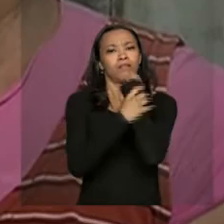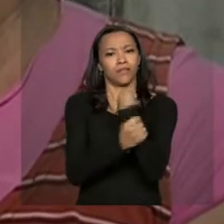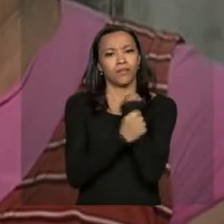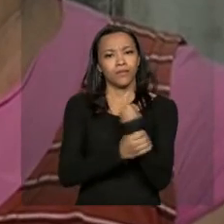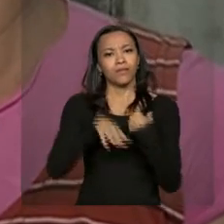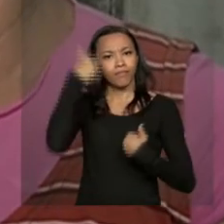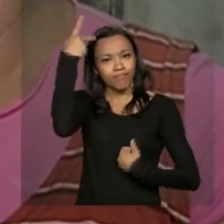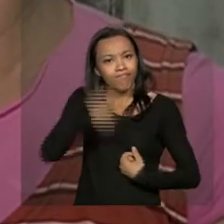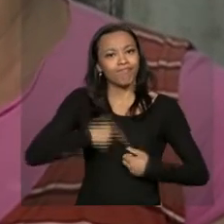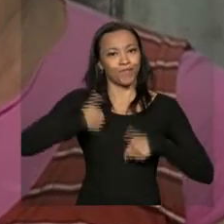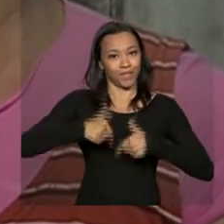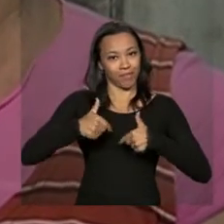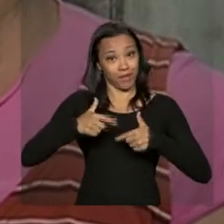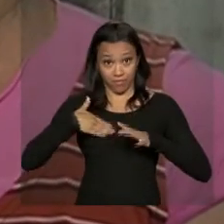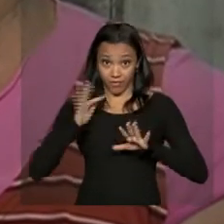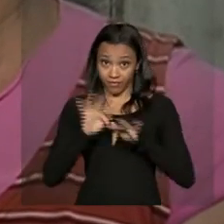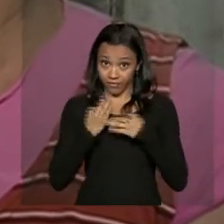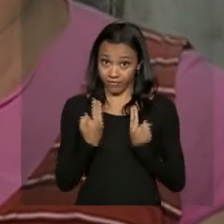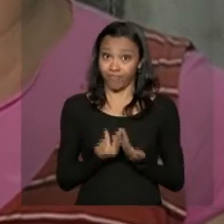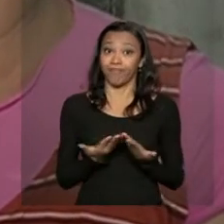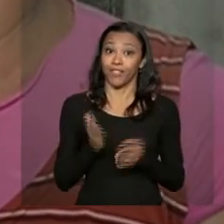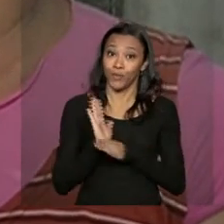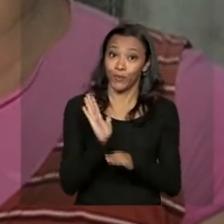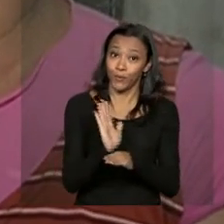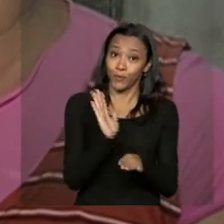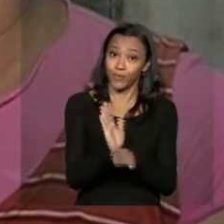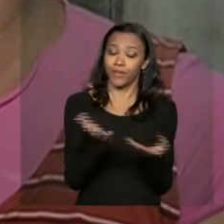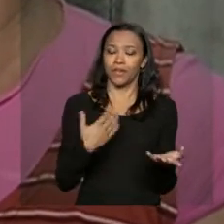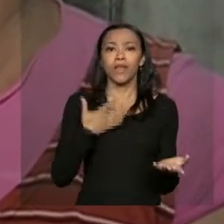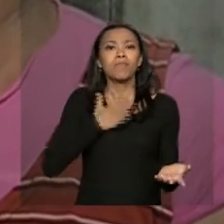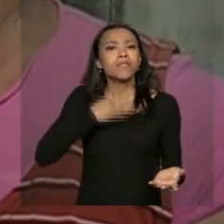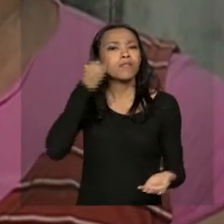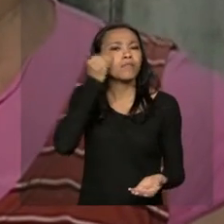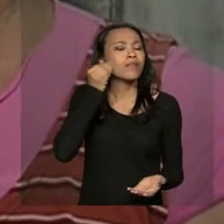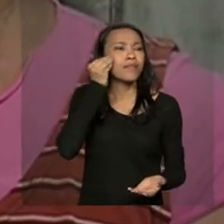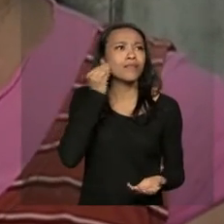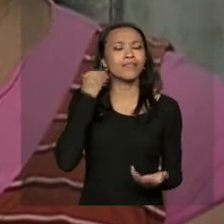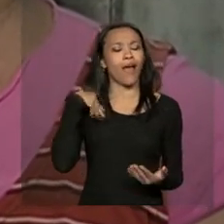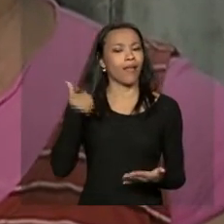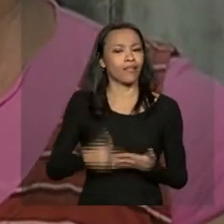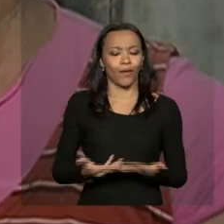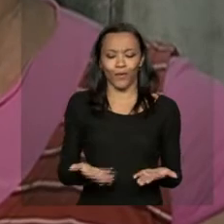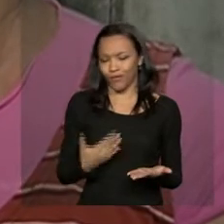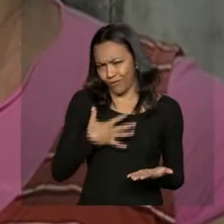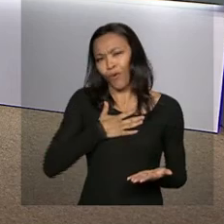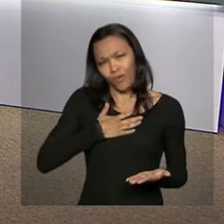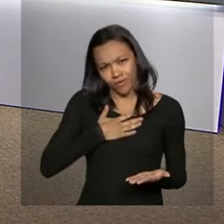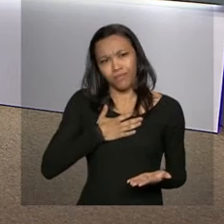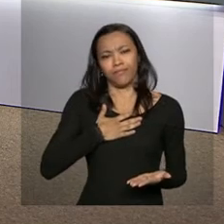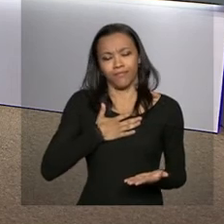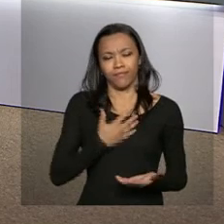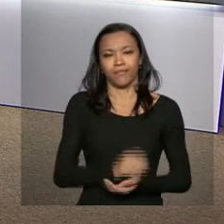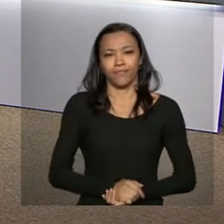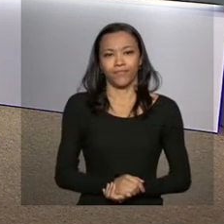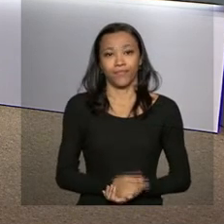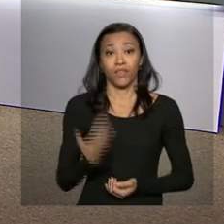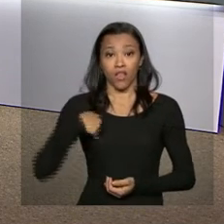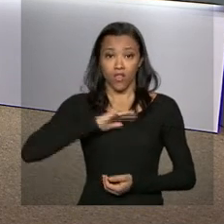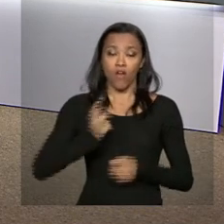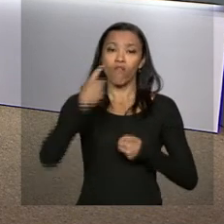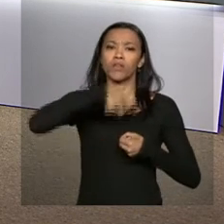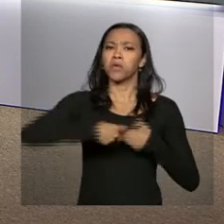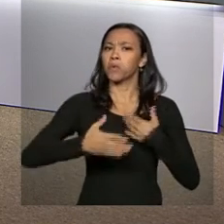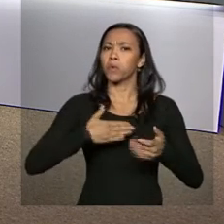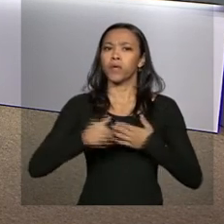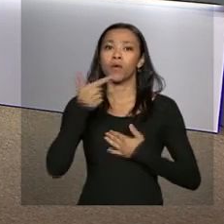sustento da minha casa. E a minha experiência, até aqui eu estou gostando. E nós podemos